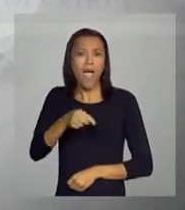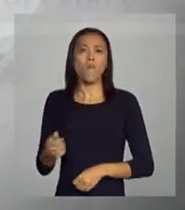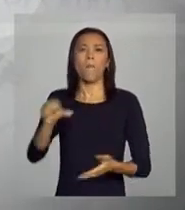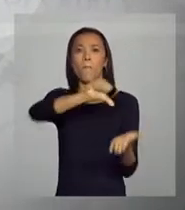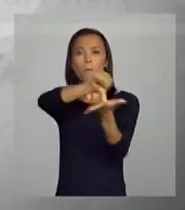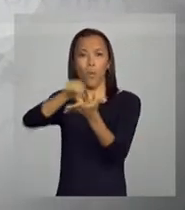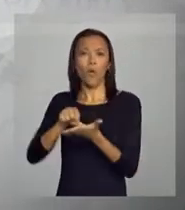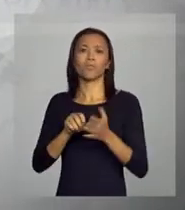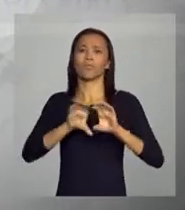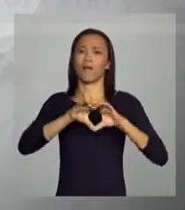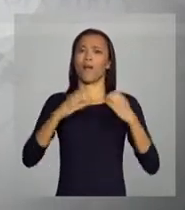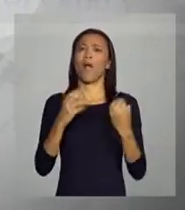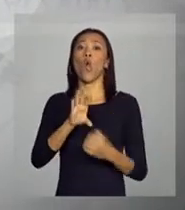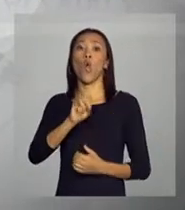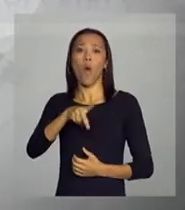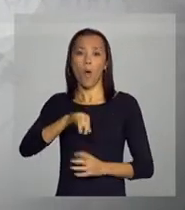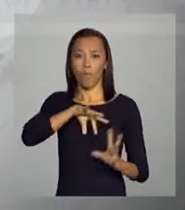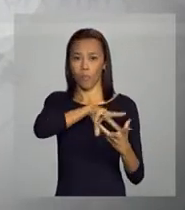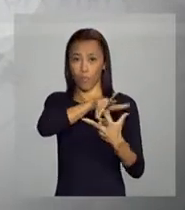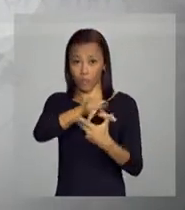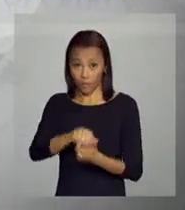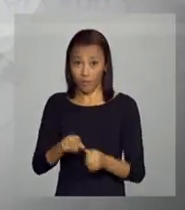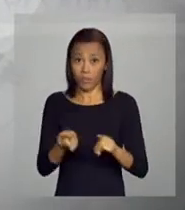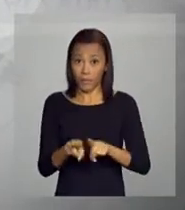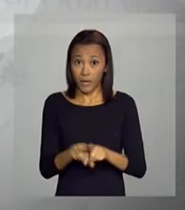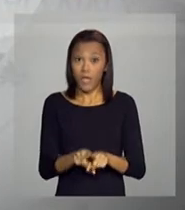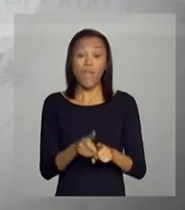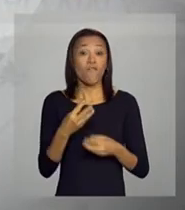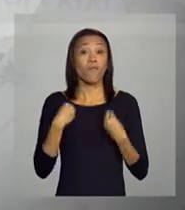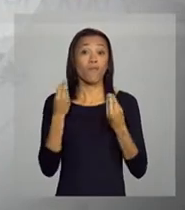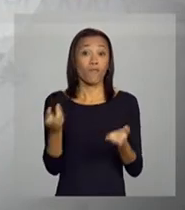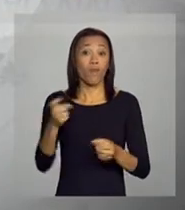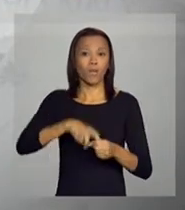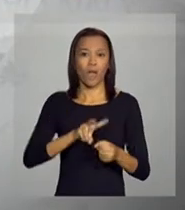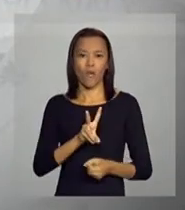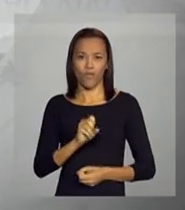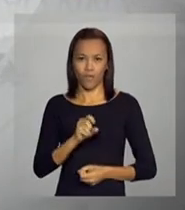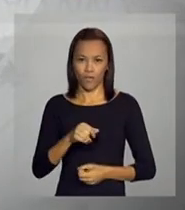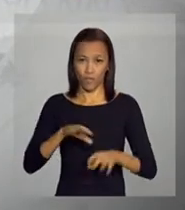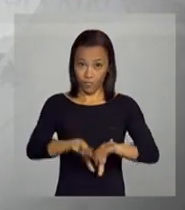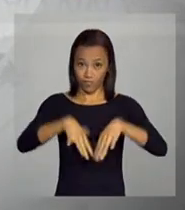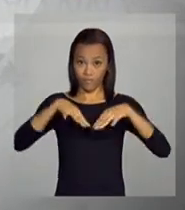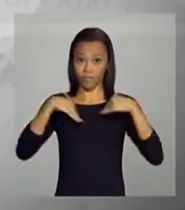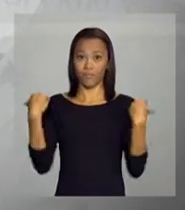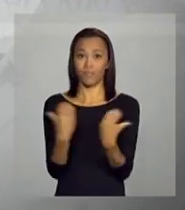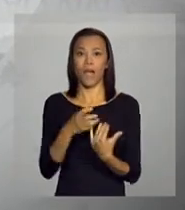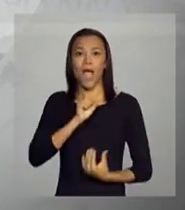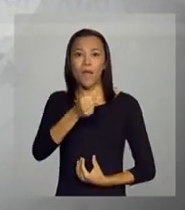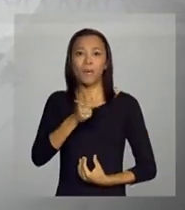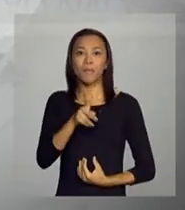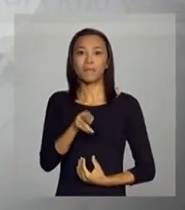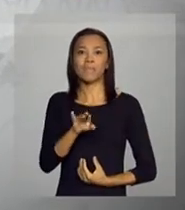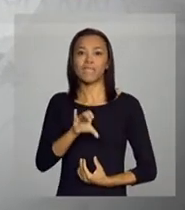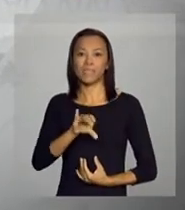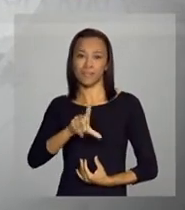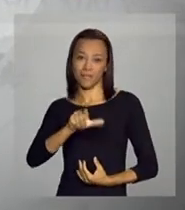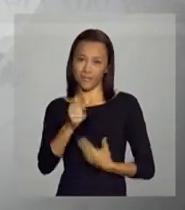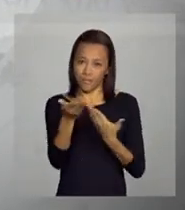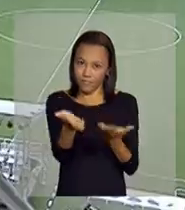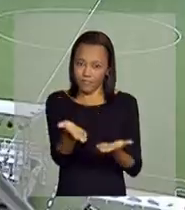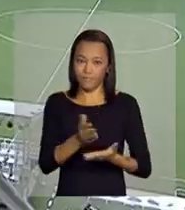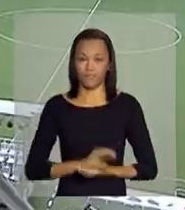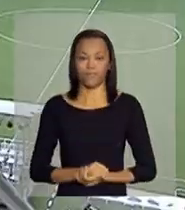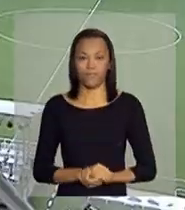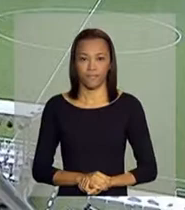Copa das Confederações e da Copa do Mundo. Vamos voltar ao vivo ao estádio onde está a repórter Priscila Machado. Priscila.